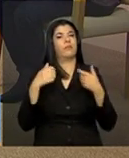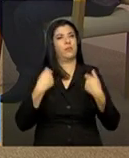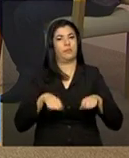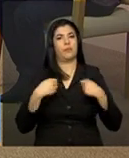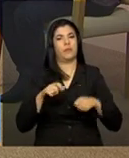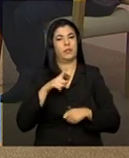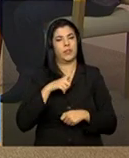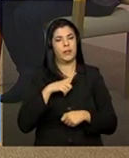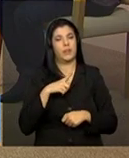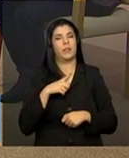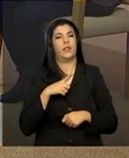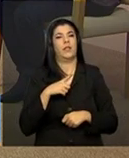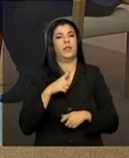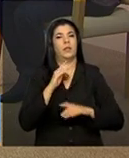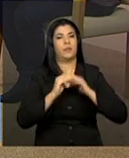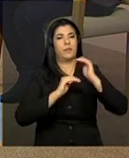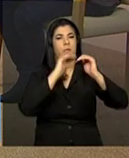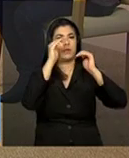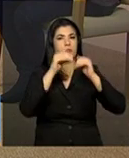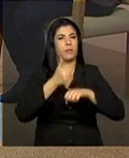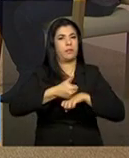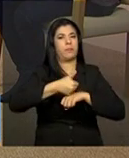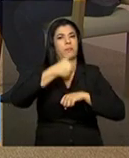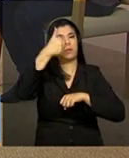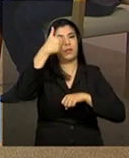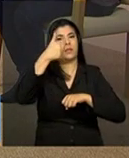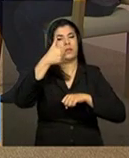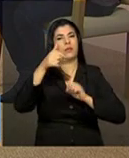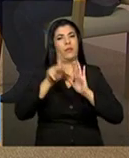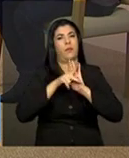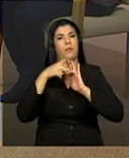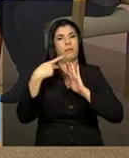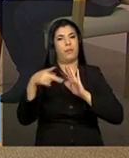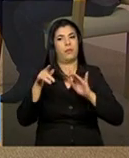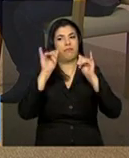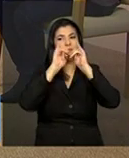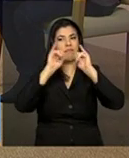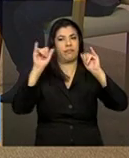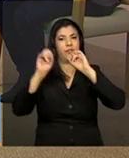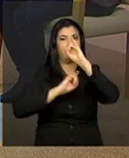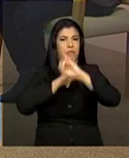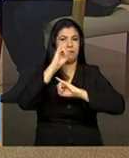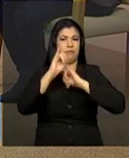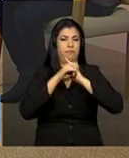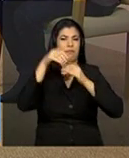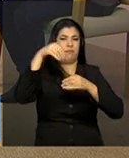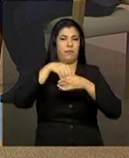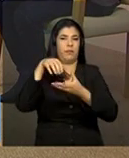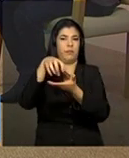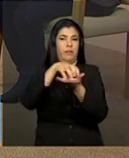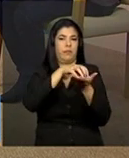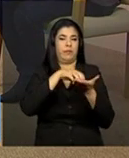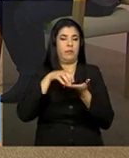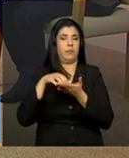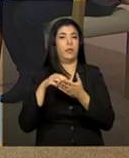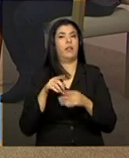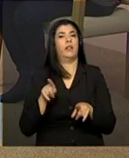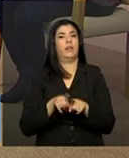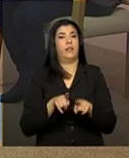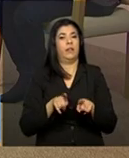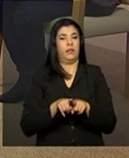tenhamos uma melhoria nos aspectos de informatização das nossas unidades. Além disso,